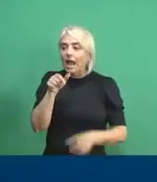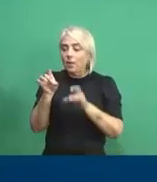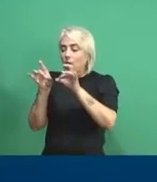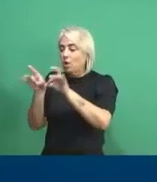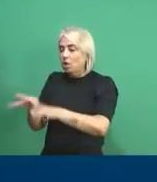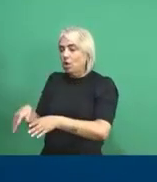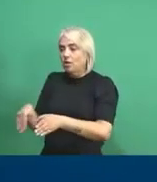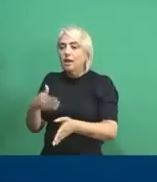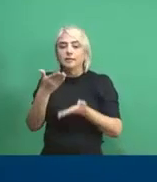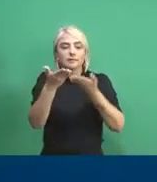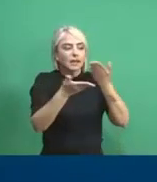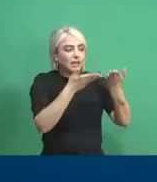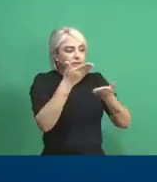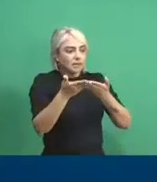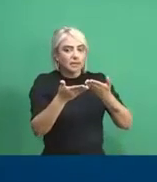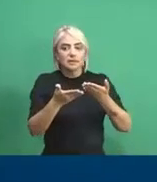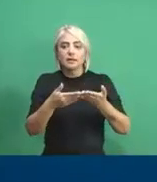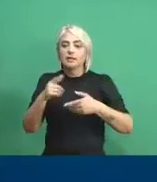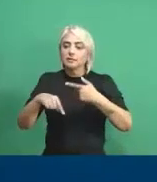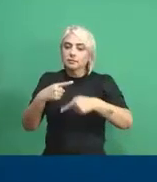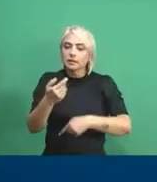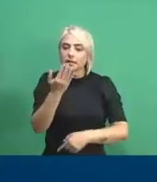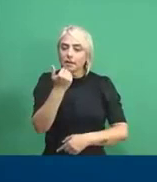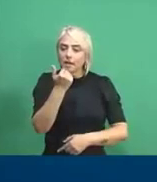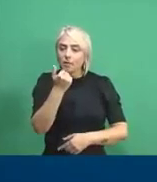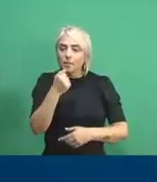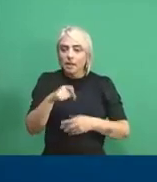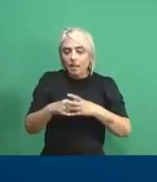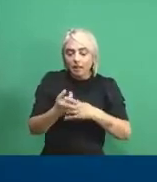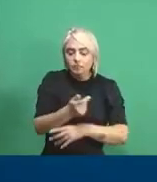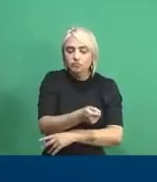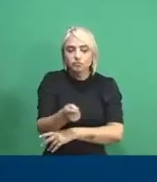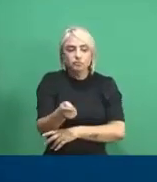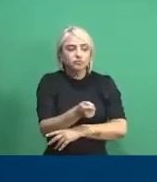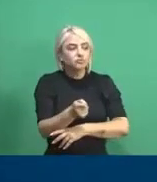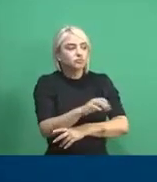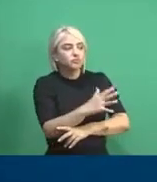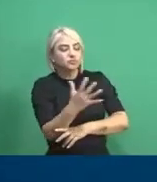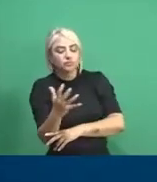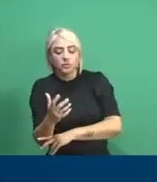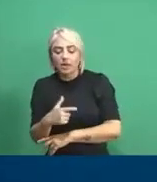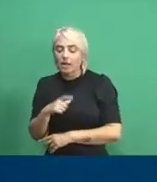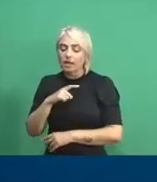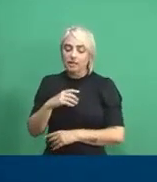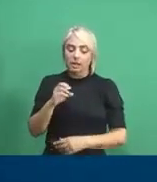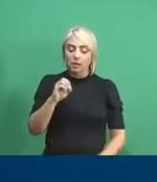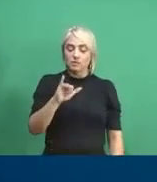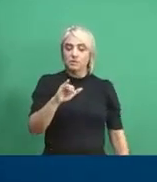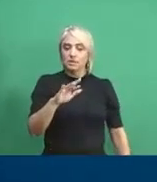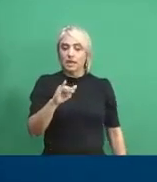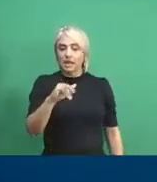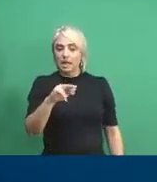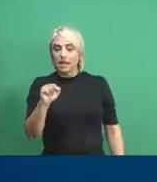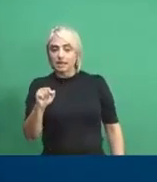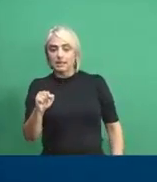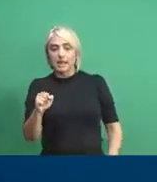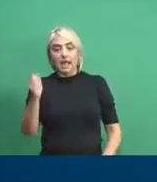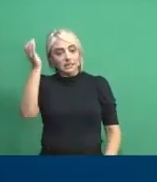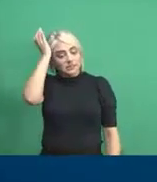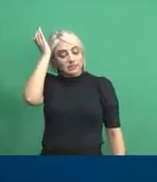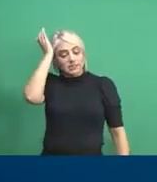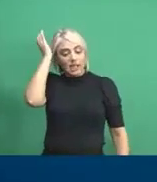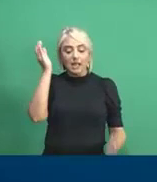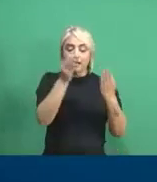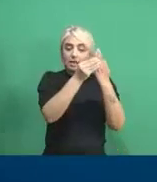para o Rio, ela é tratada e gera alimento para a própria comunidade. Então, nós temos o Oceanário também, do SESC, fez presente as